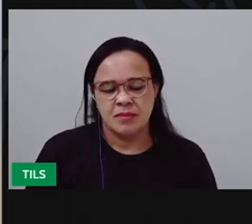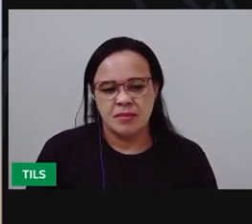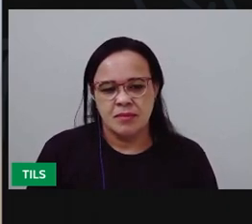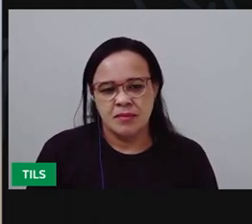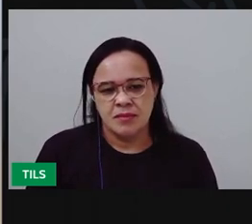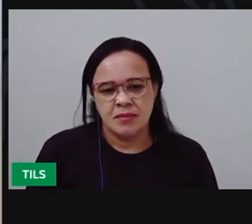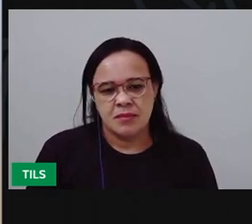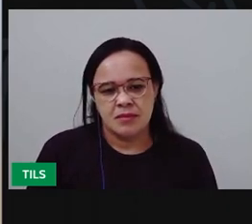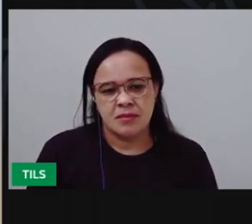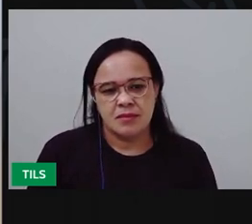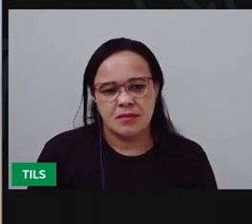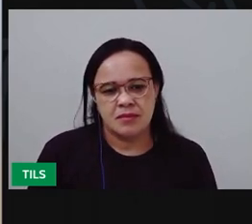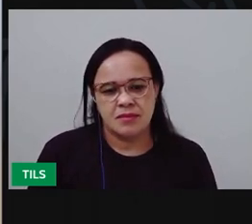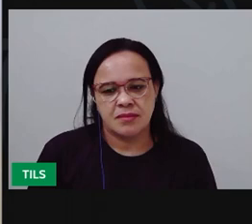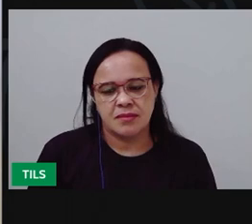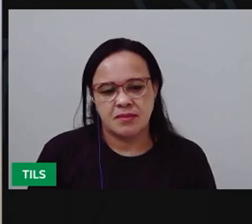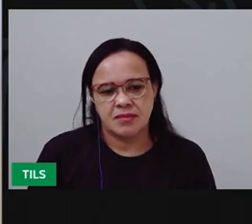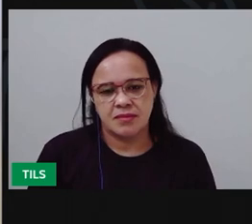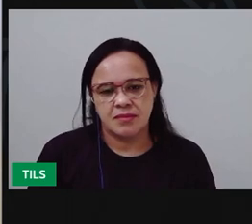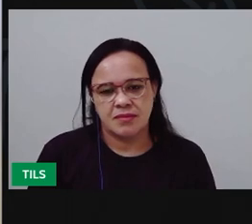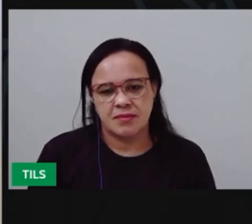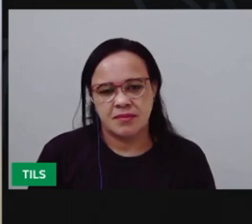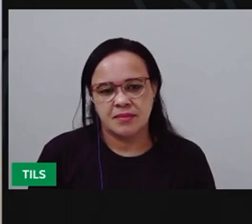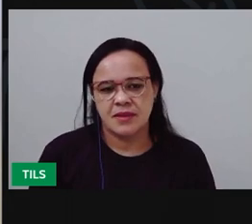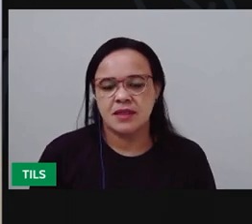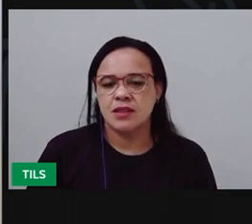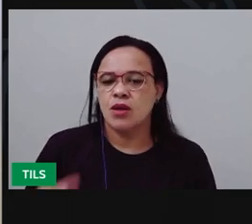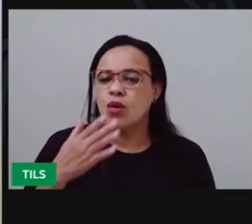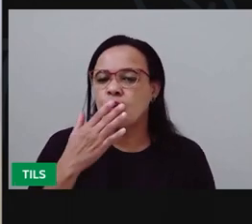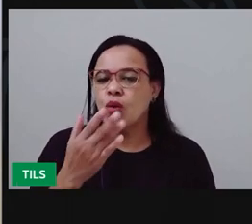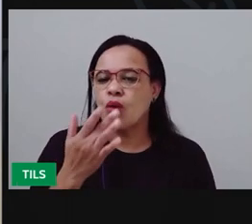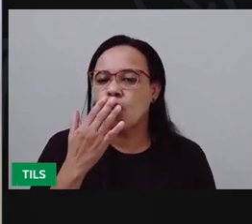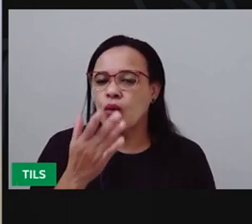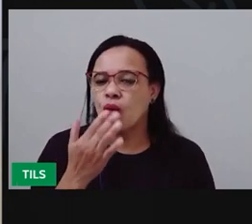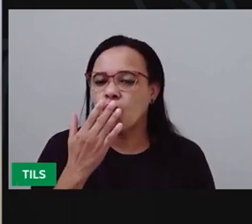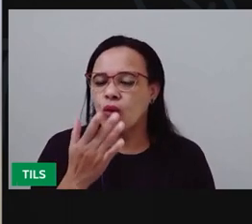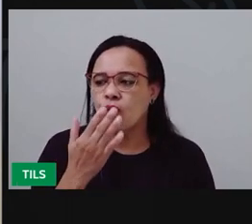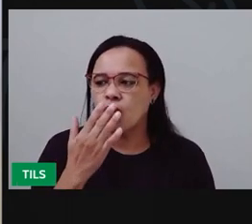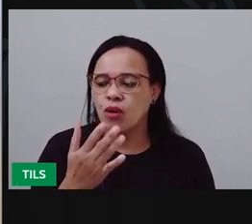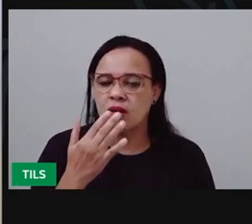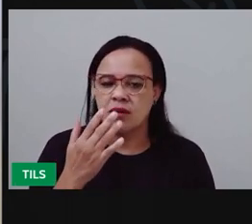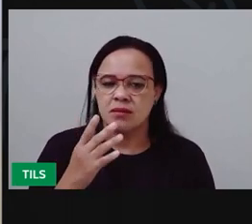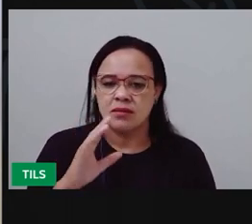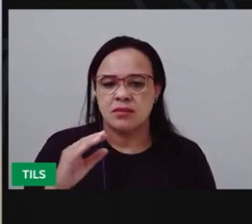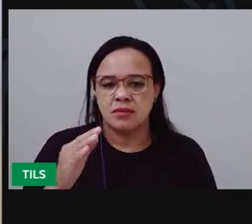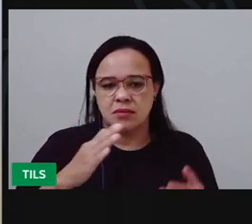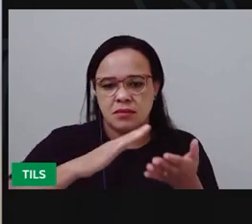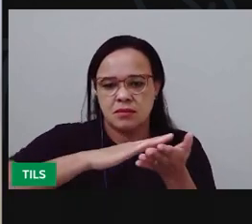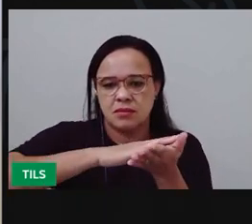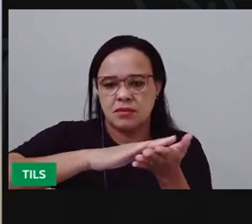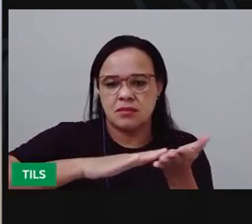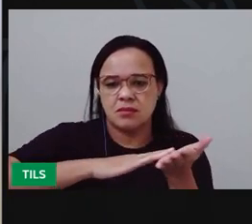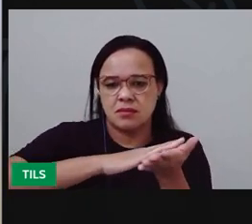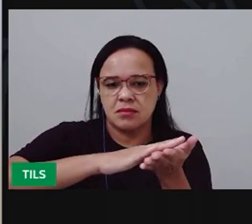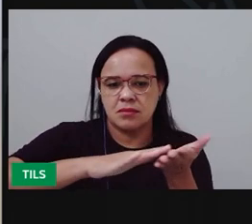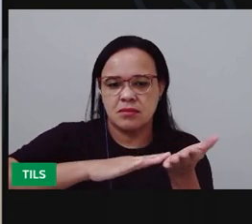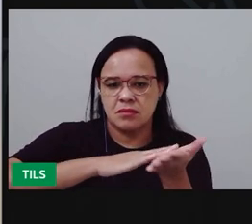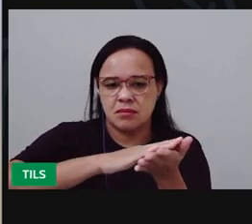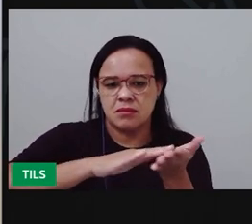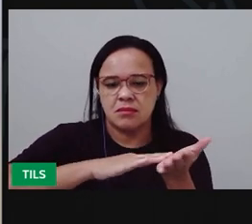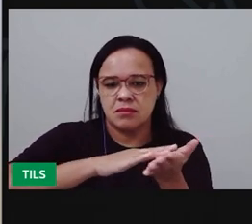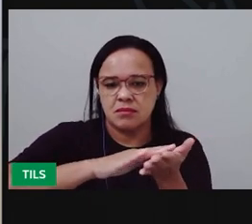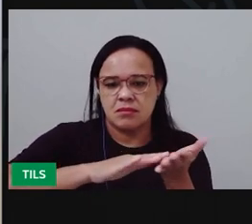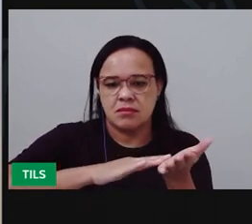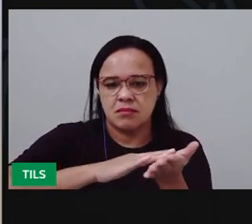Aqui o potinho de tinta. E venho, ó. Passando aqui a tinta